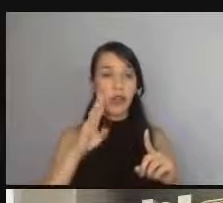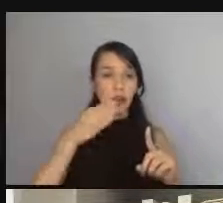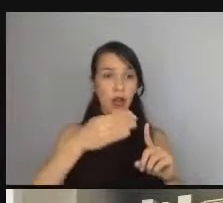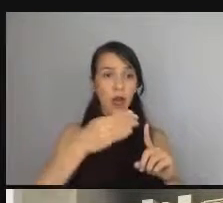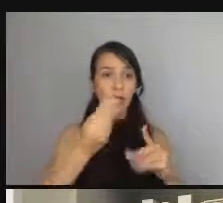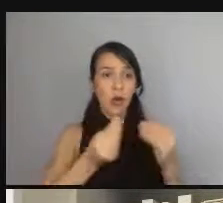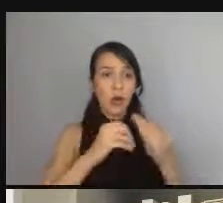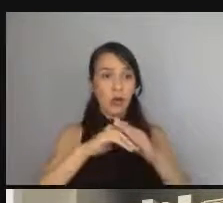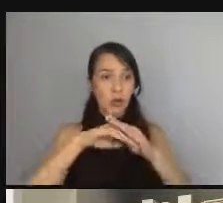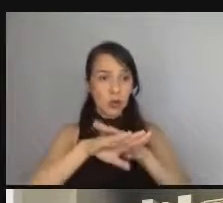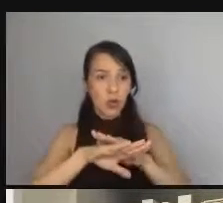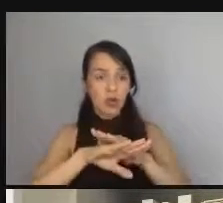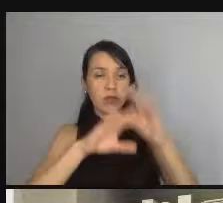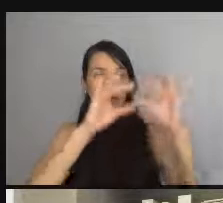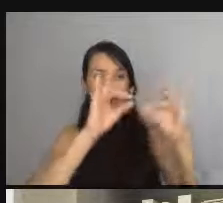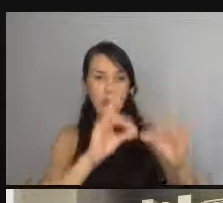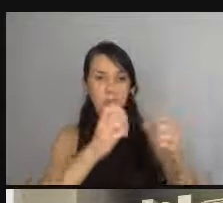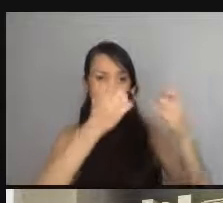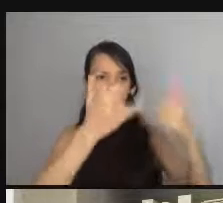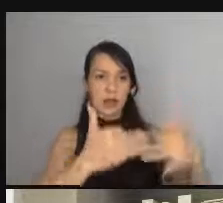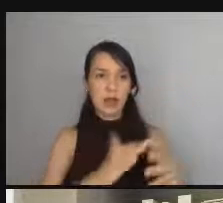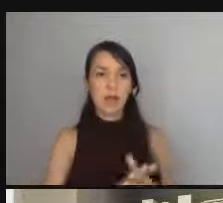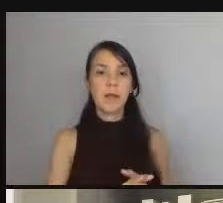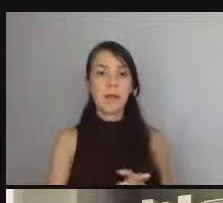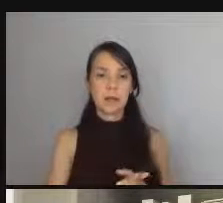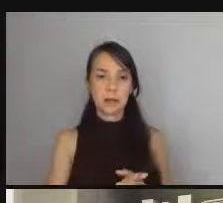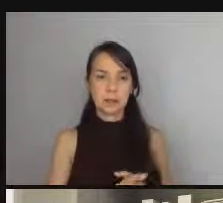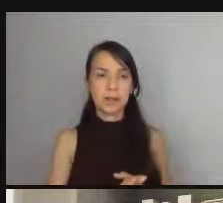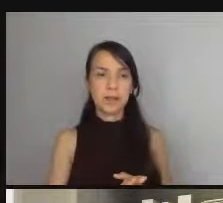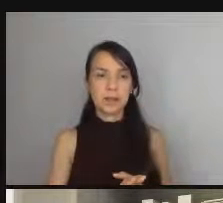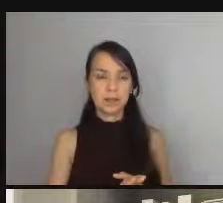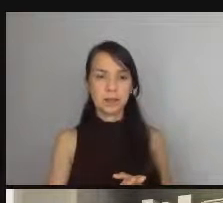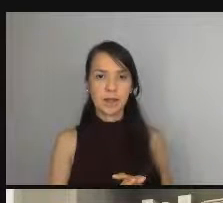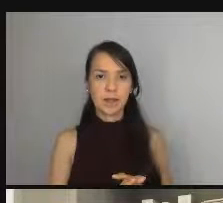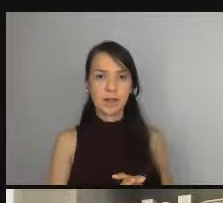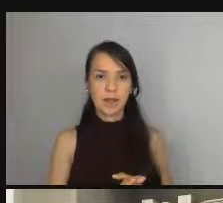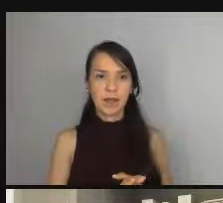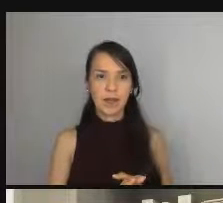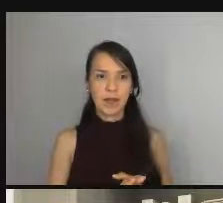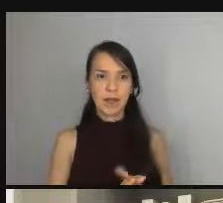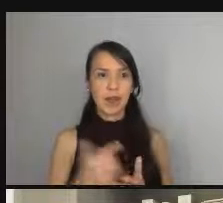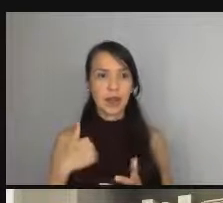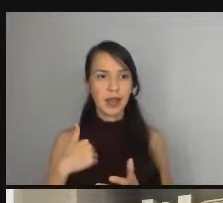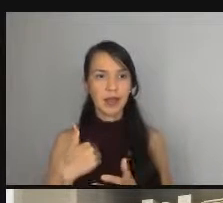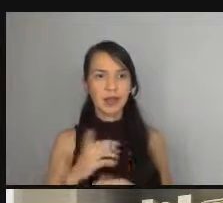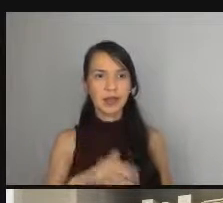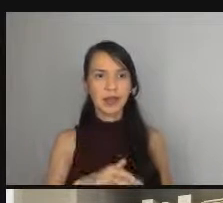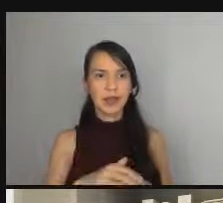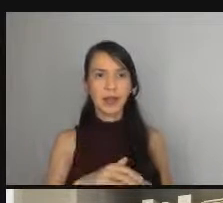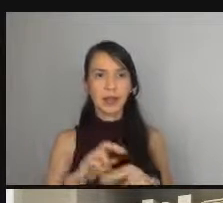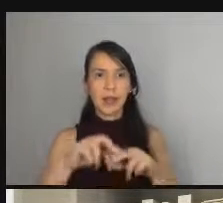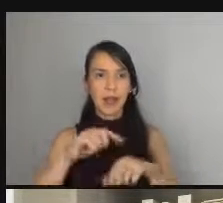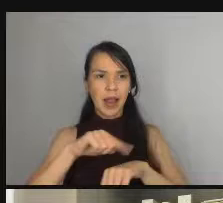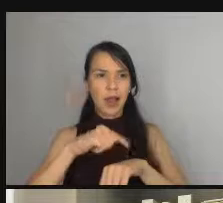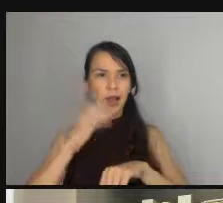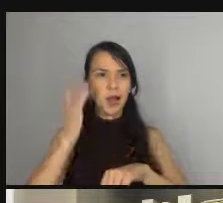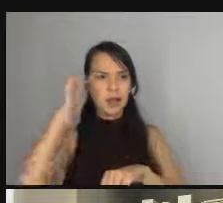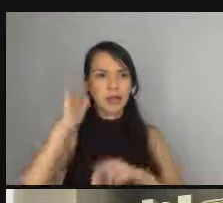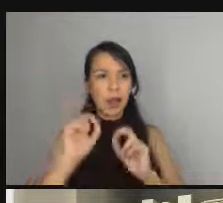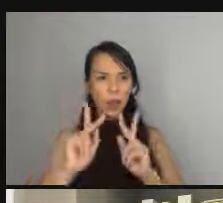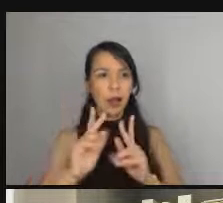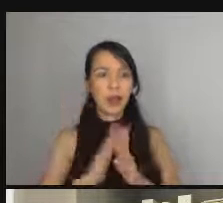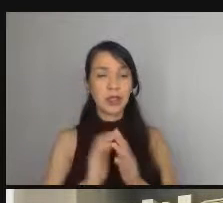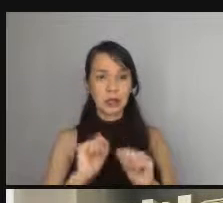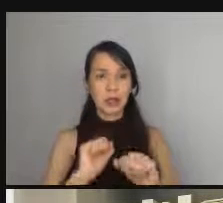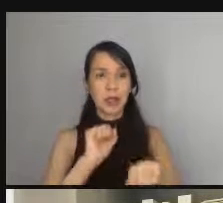comportamentos descrever eles ponto é isso eu pela hora eu acho que acho que tá ok acho que a gente